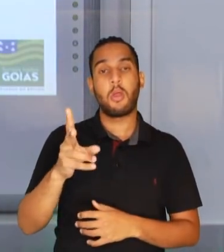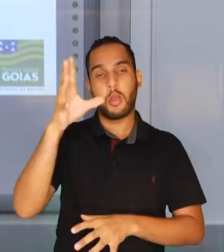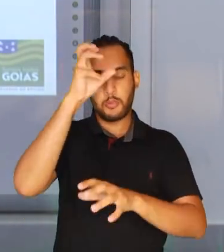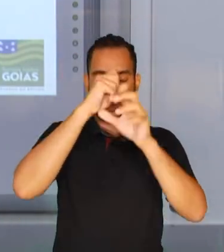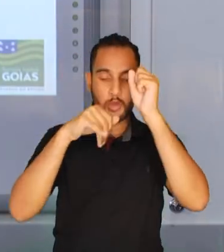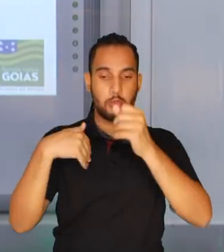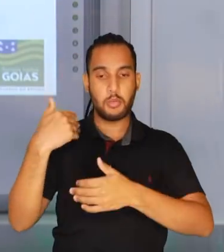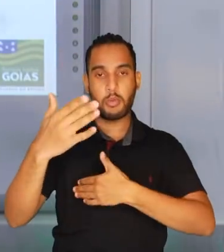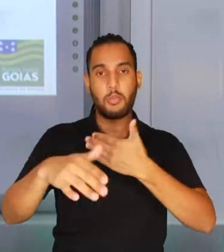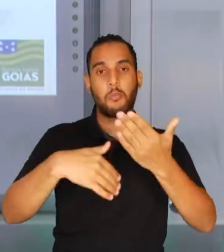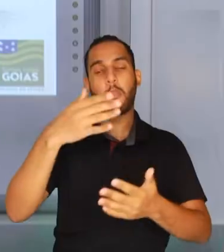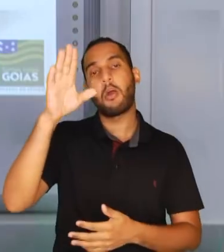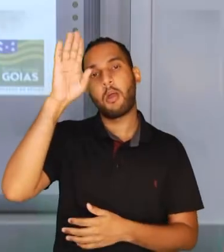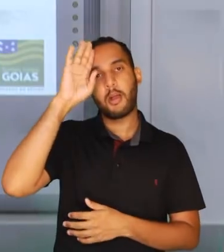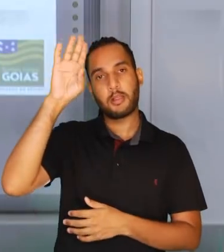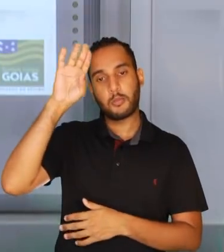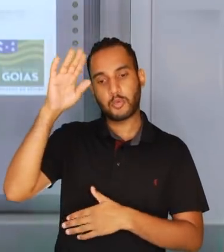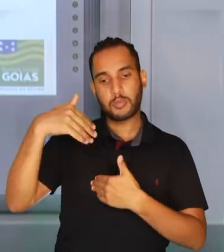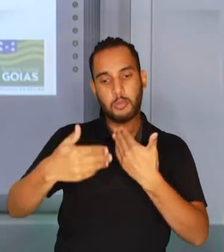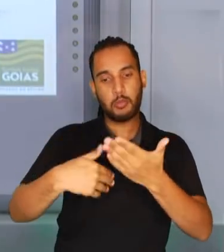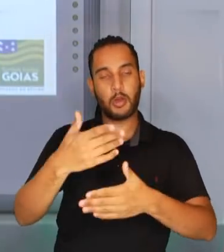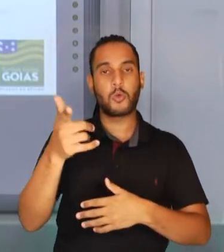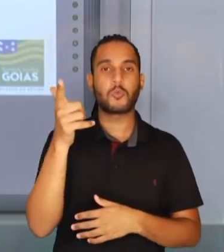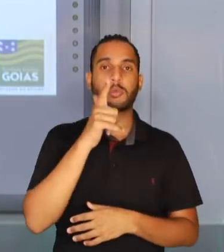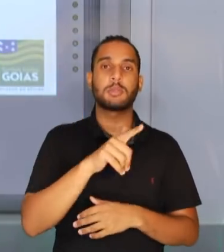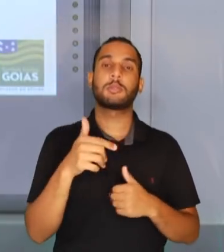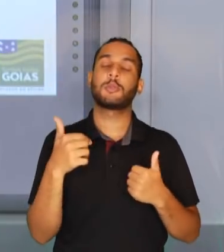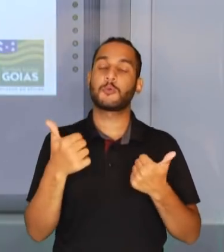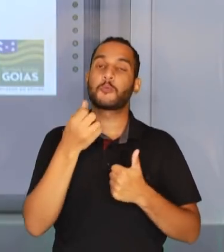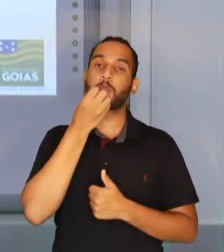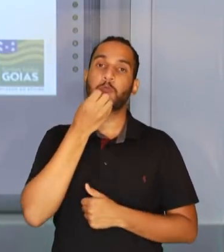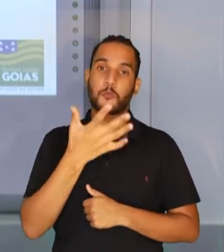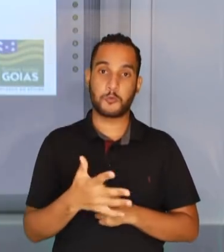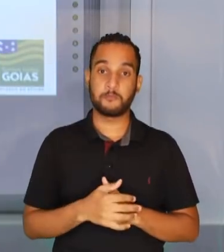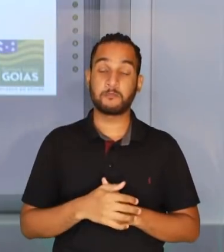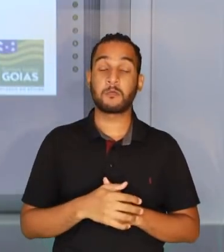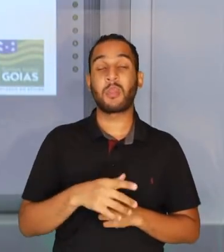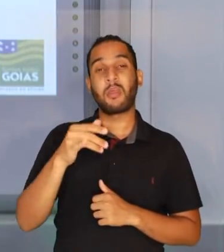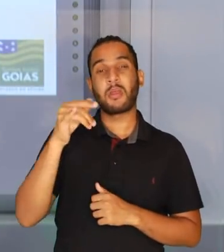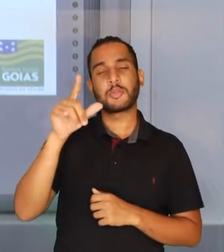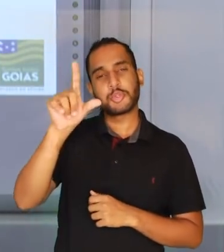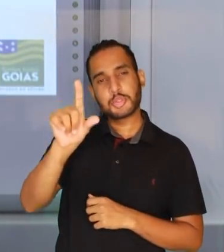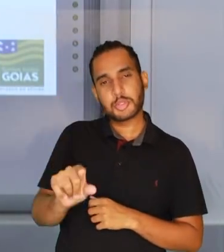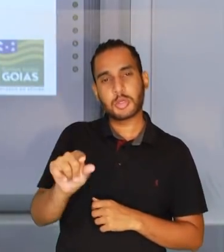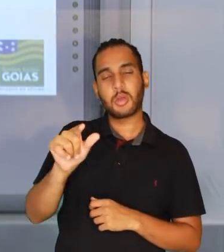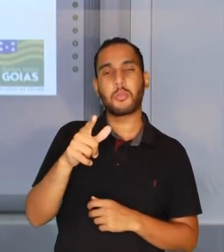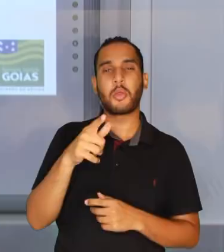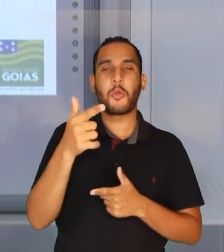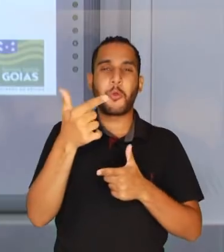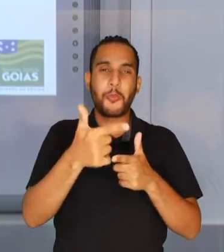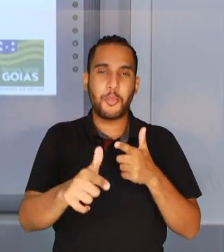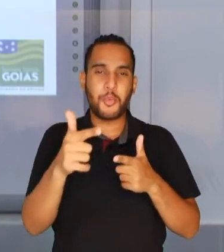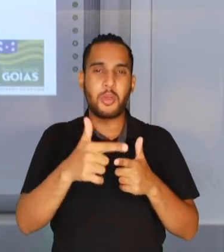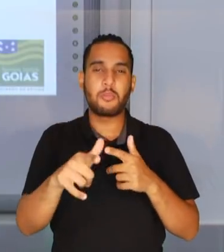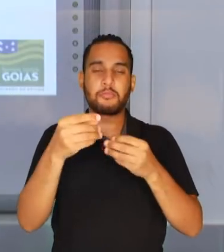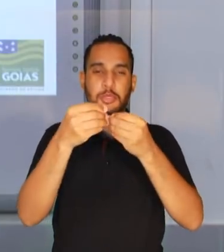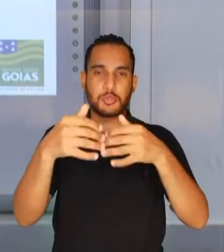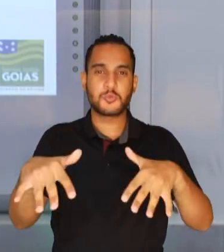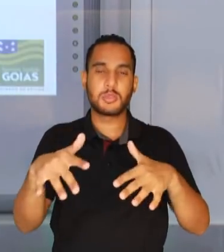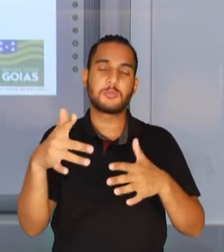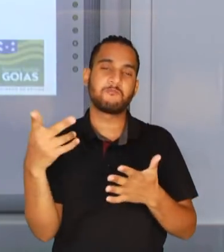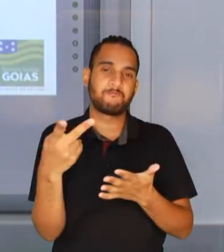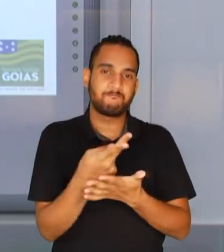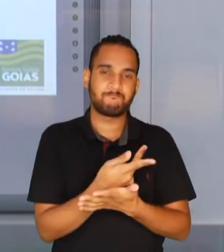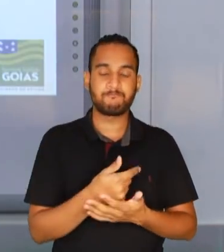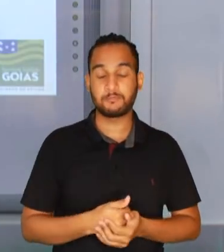à sua trajetória acadêmica com sucesso, minimizando assim o impacto causado na educação pela